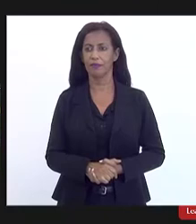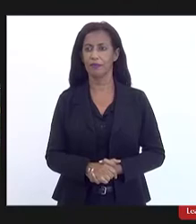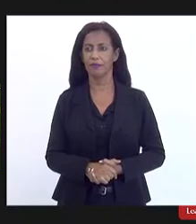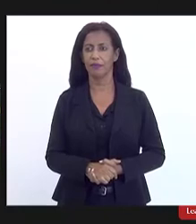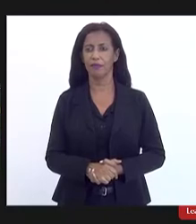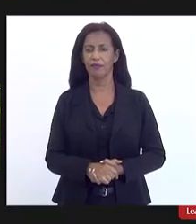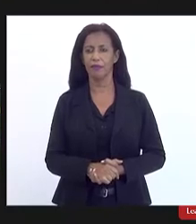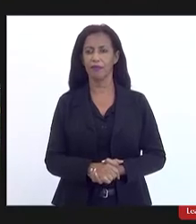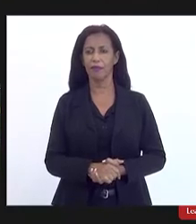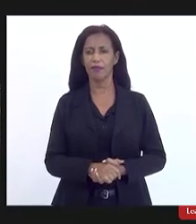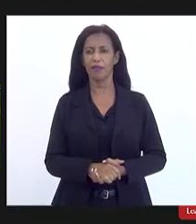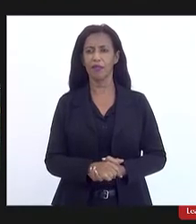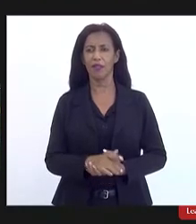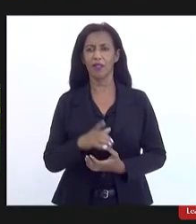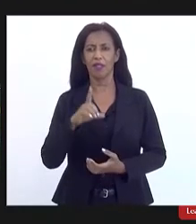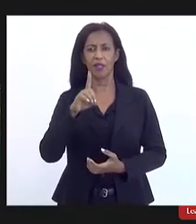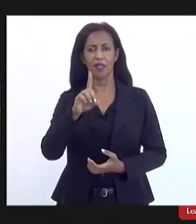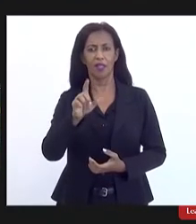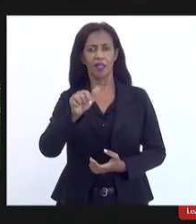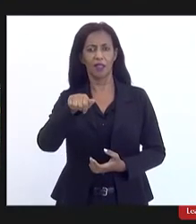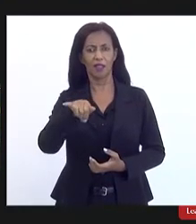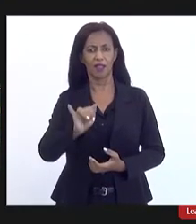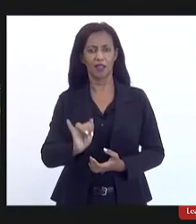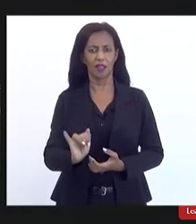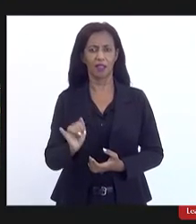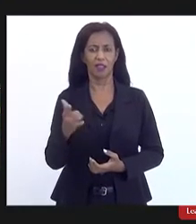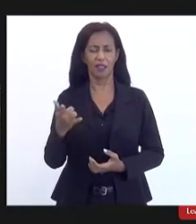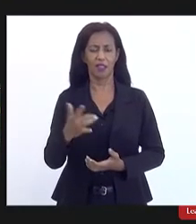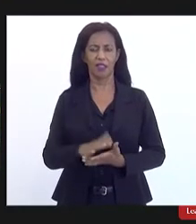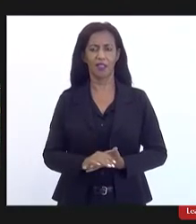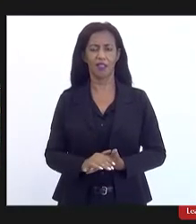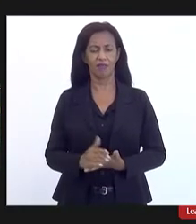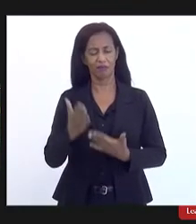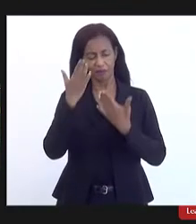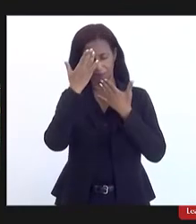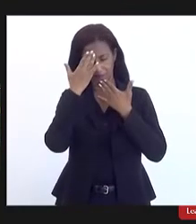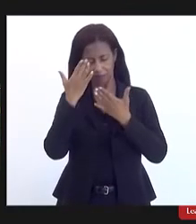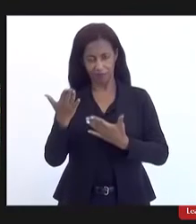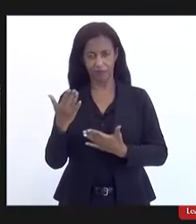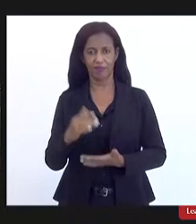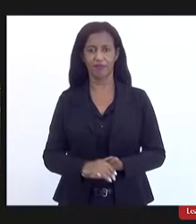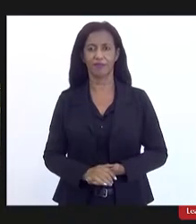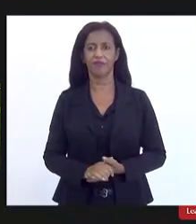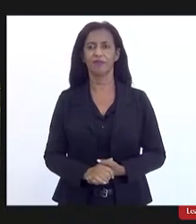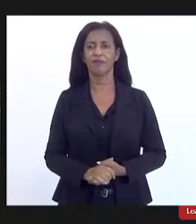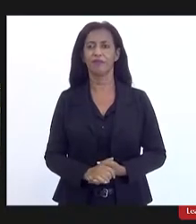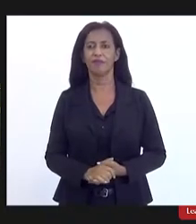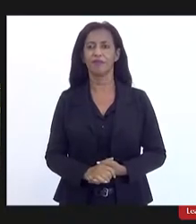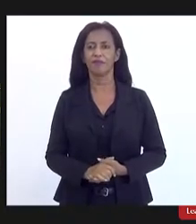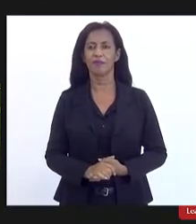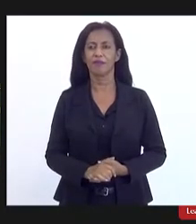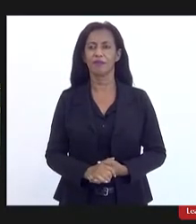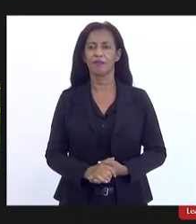Dani agradeço o espaço eu